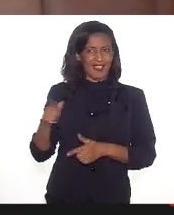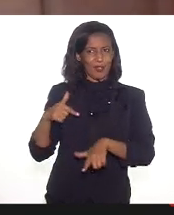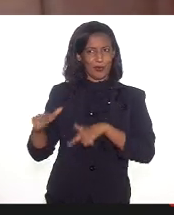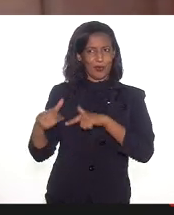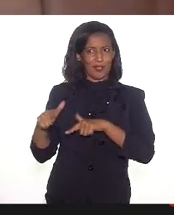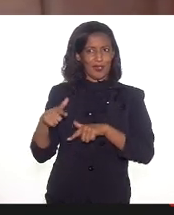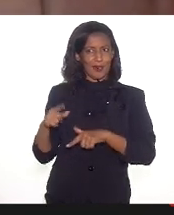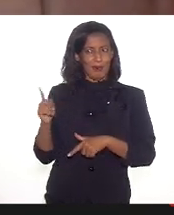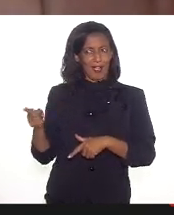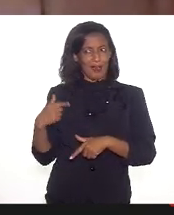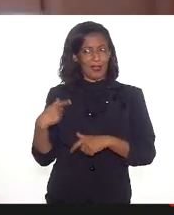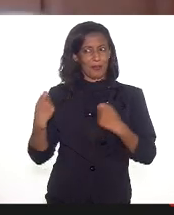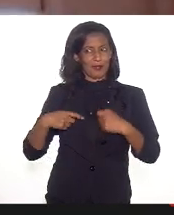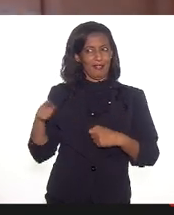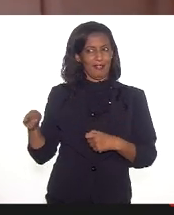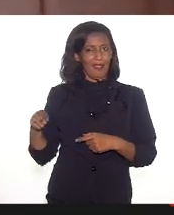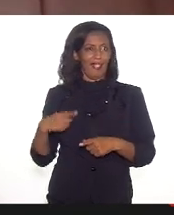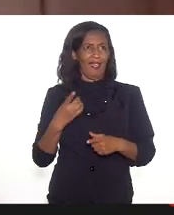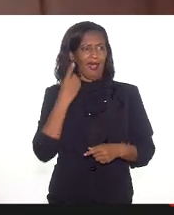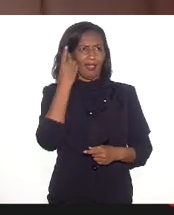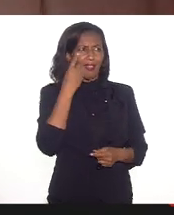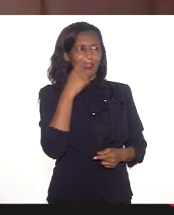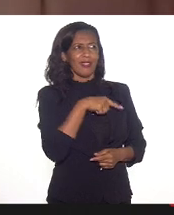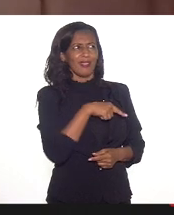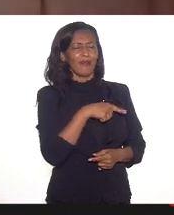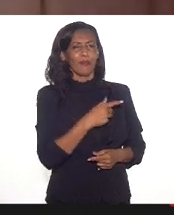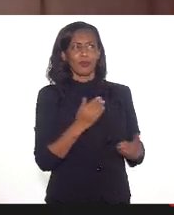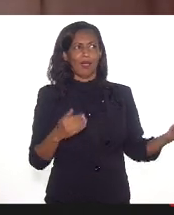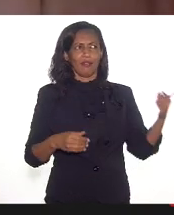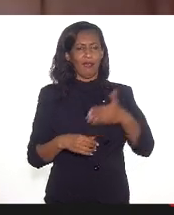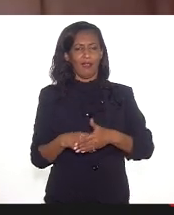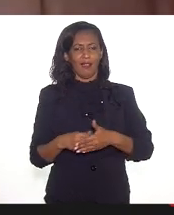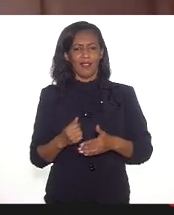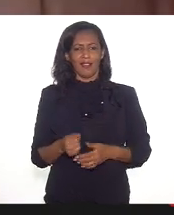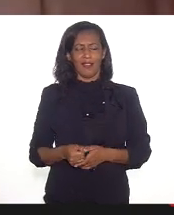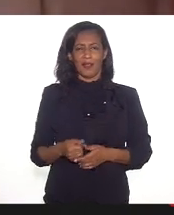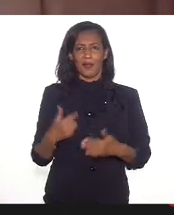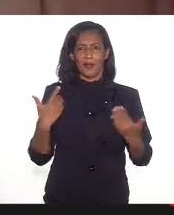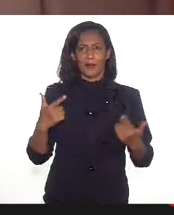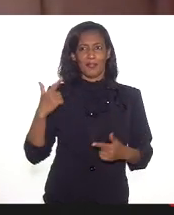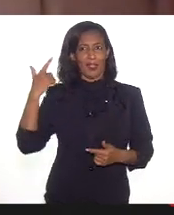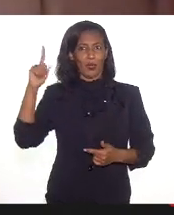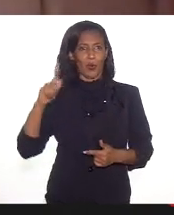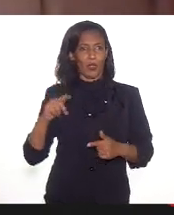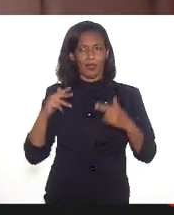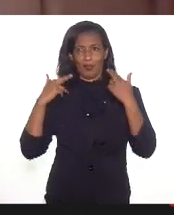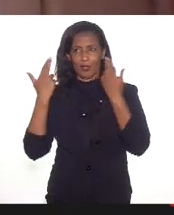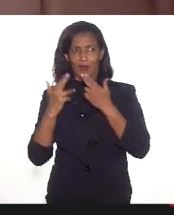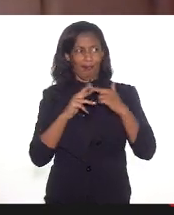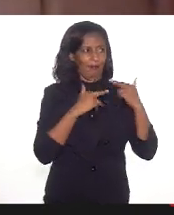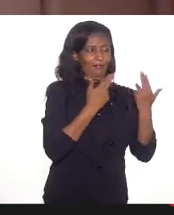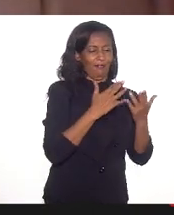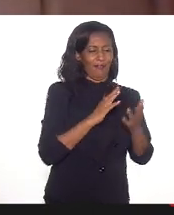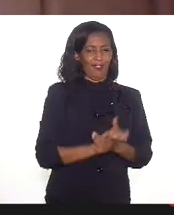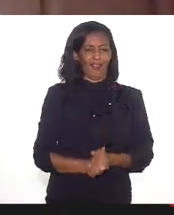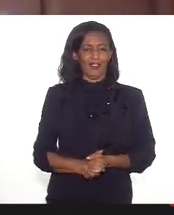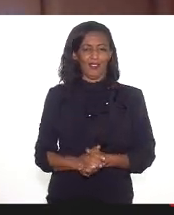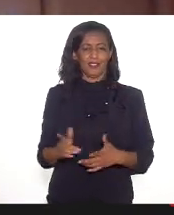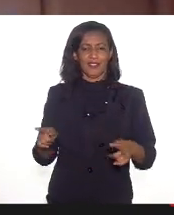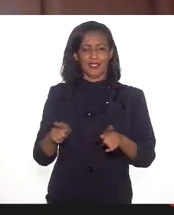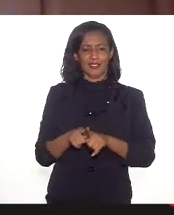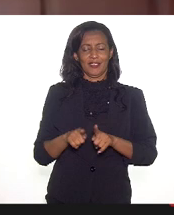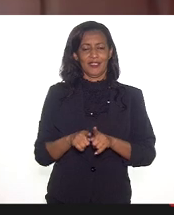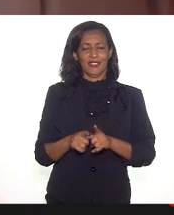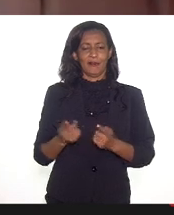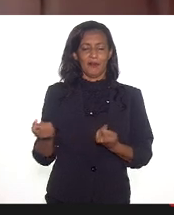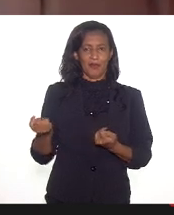alguém lá deve estar falando a deputada Mônica não pode estar porque está em outra atividade que é da frente em defesa